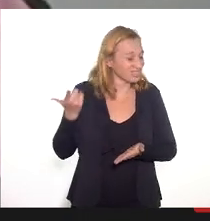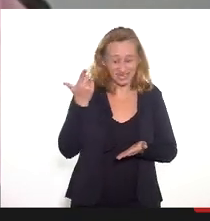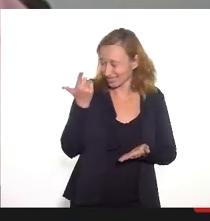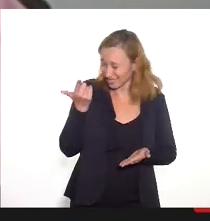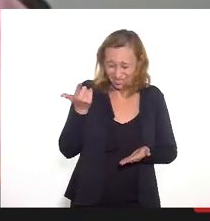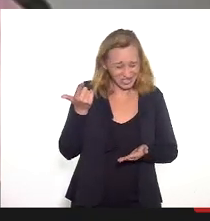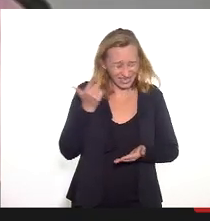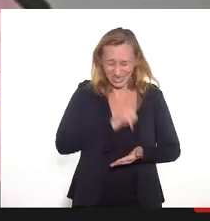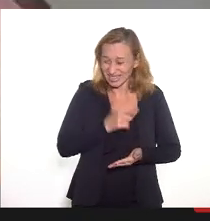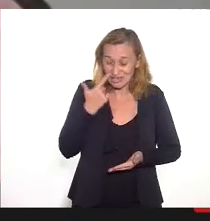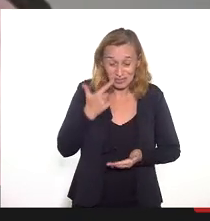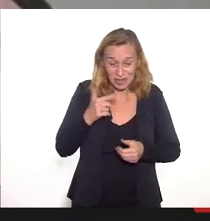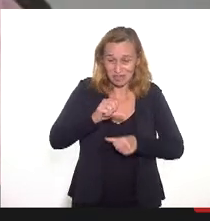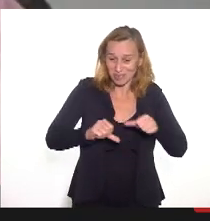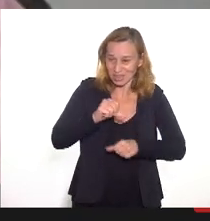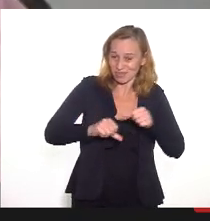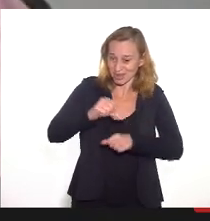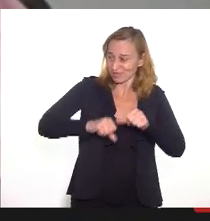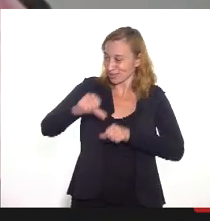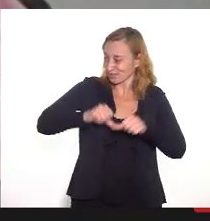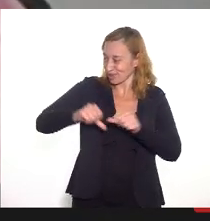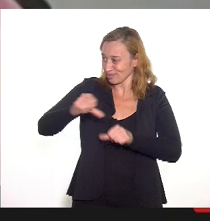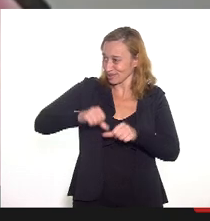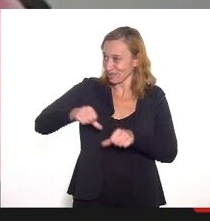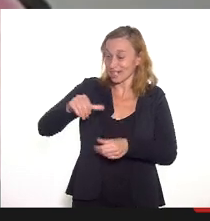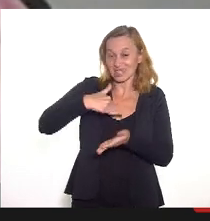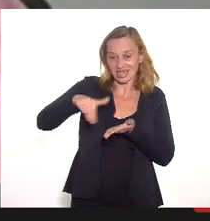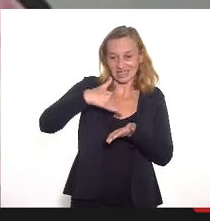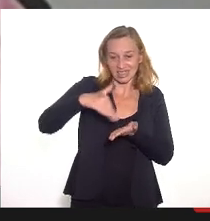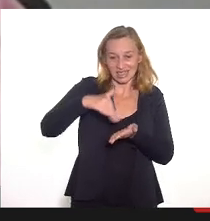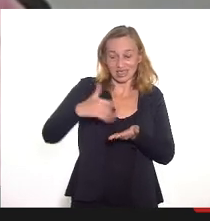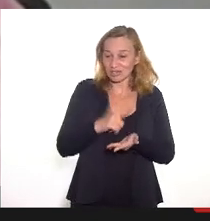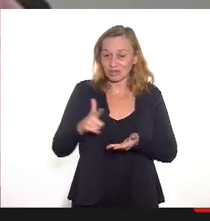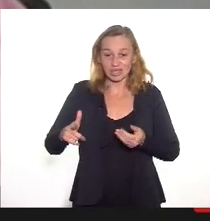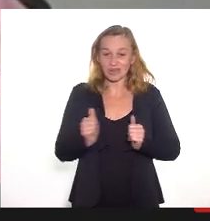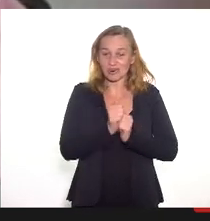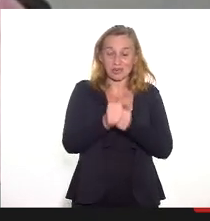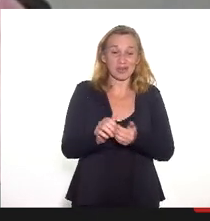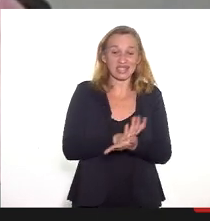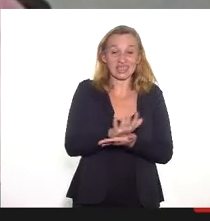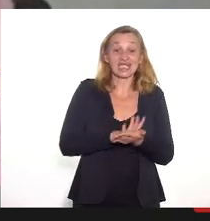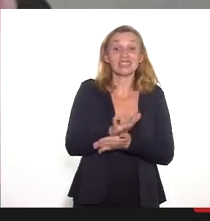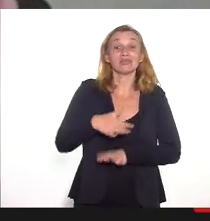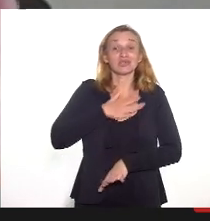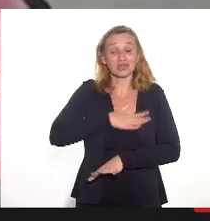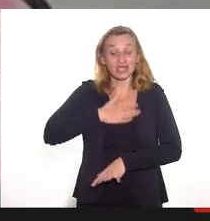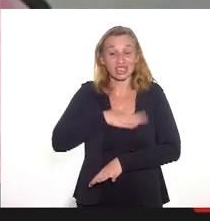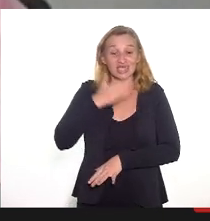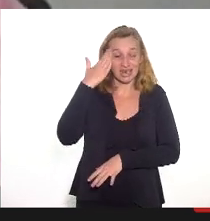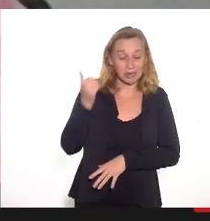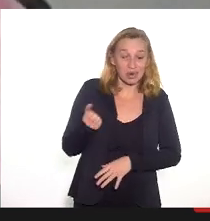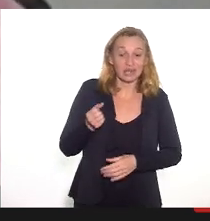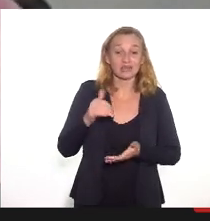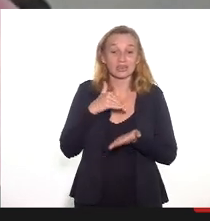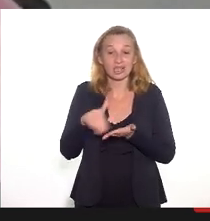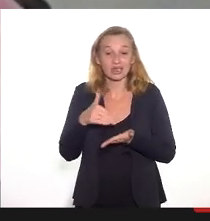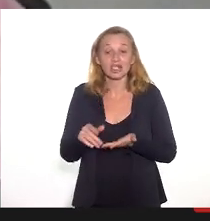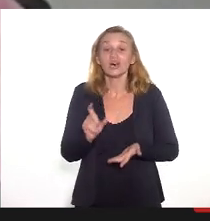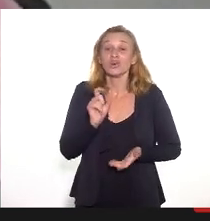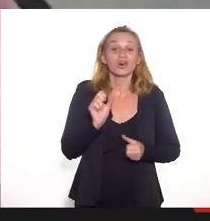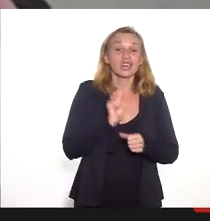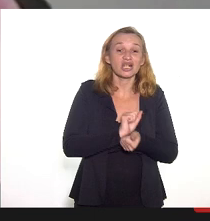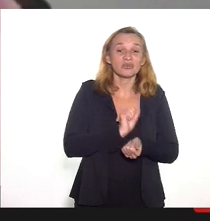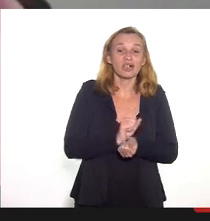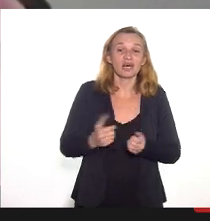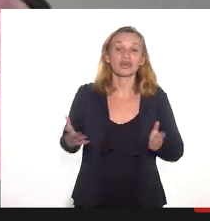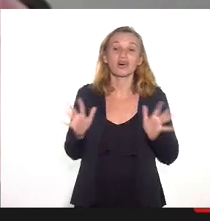secretário, toda hora muda, toda hora muda, a gente não tem aí como fazer um acompanhamento, mas eu gostaria de saber do secretário o que ele espera